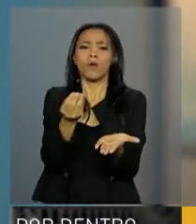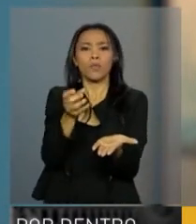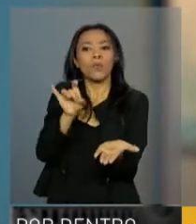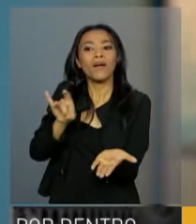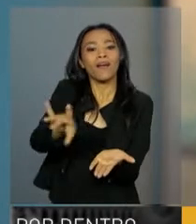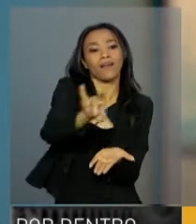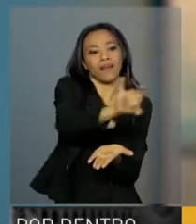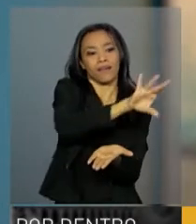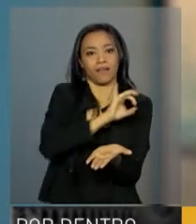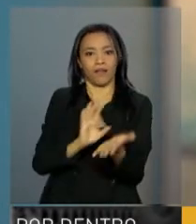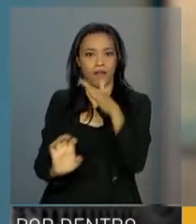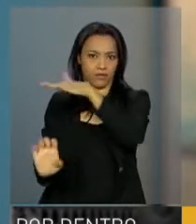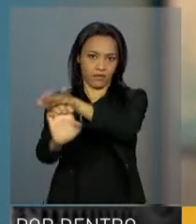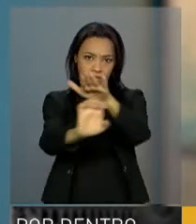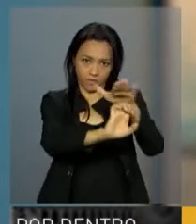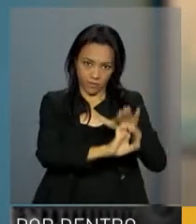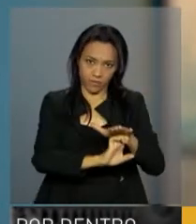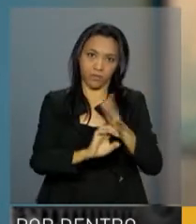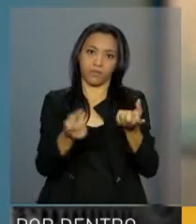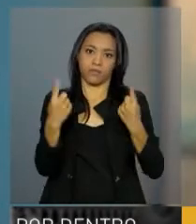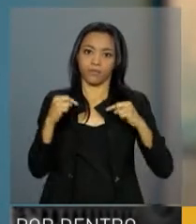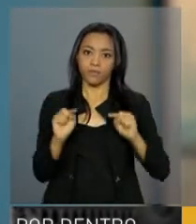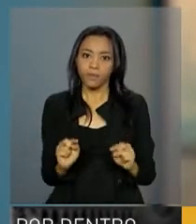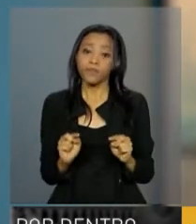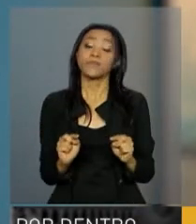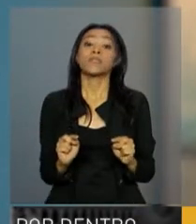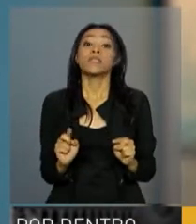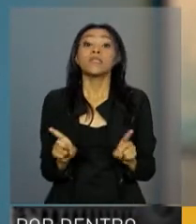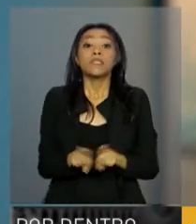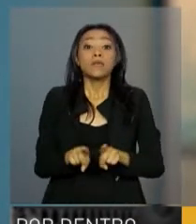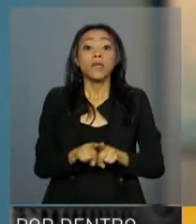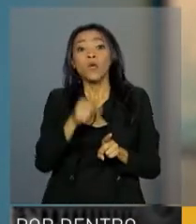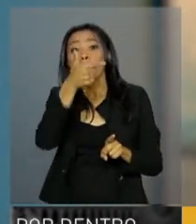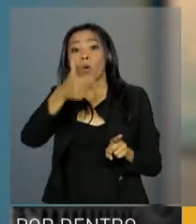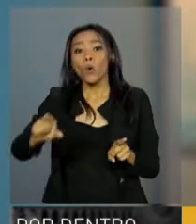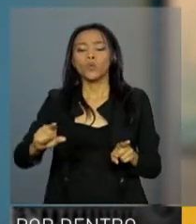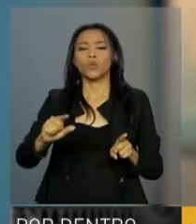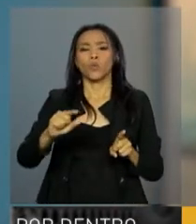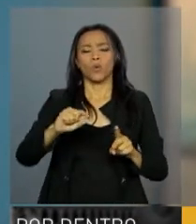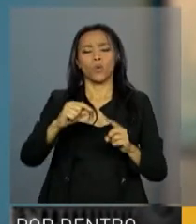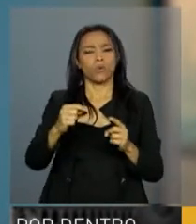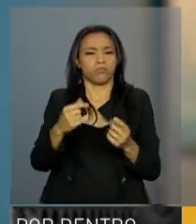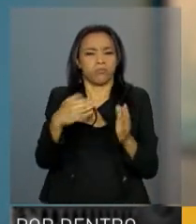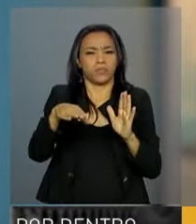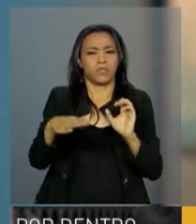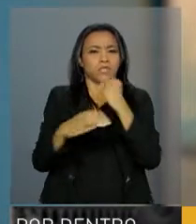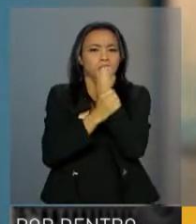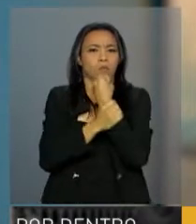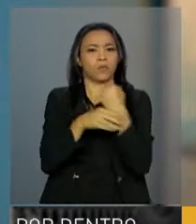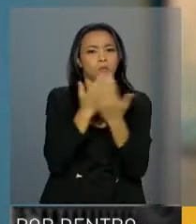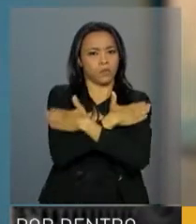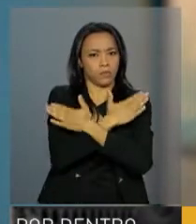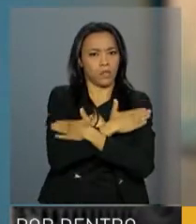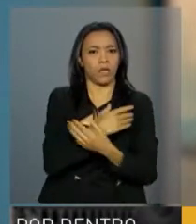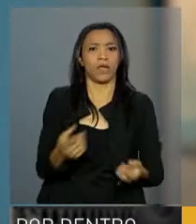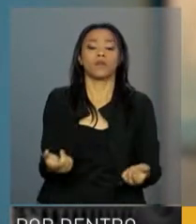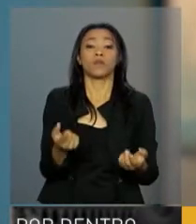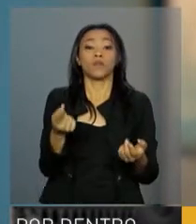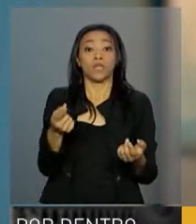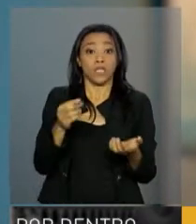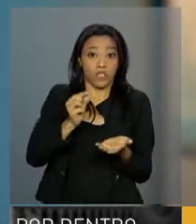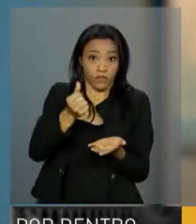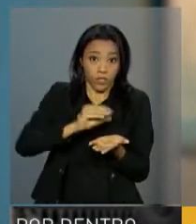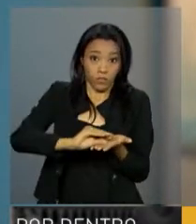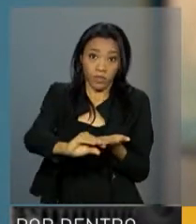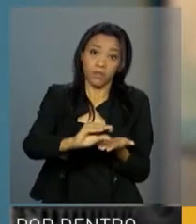estabelecimento de trabalho. Sobre o programa de seguro-emprego, com os investimentos na faixa